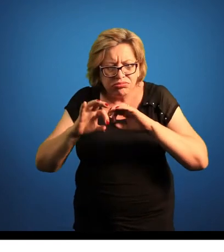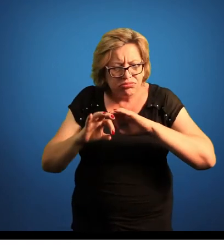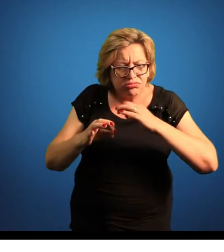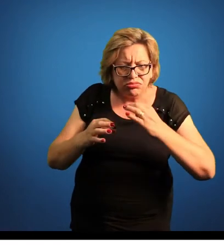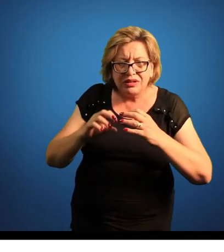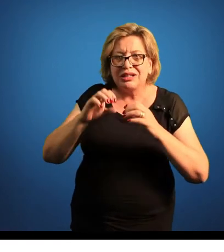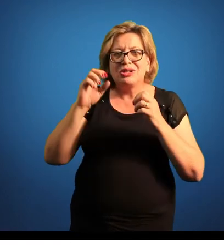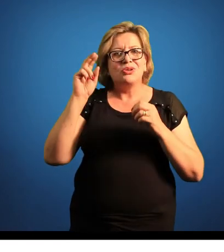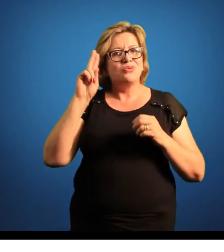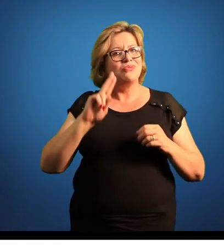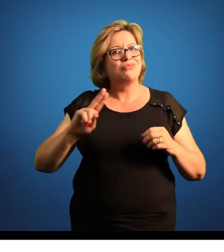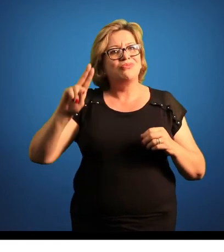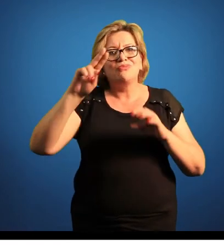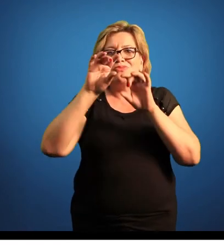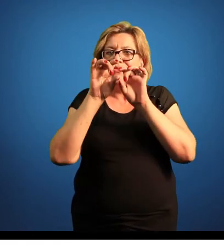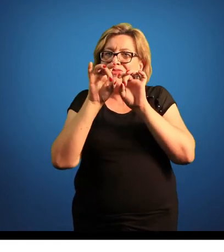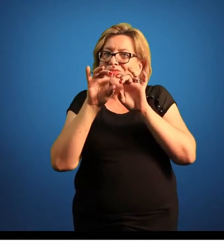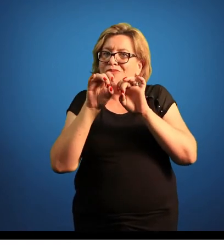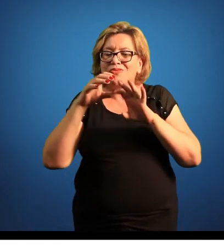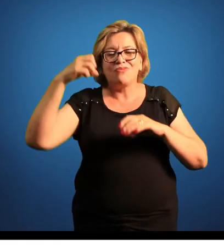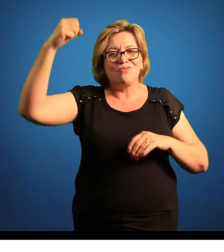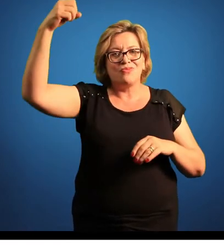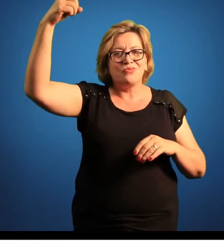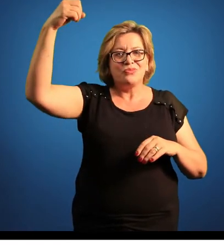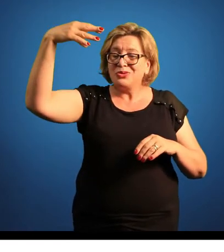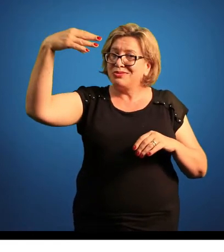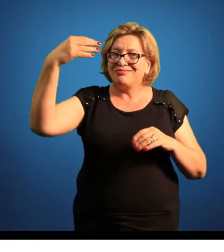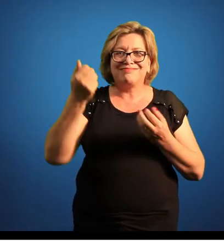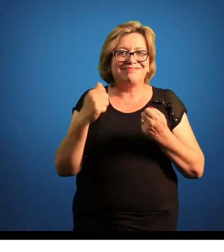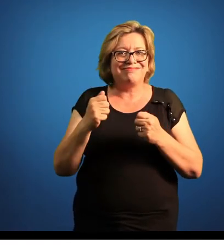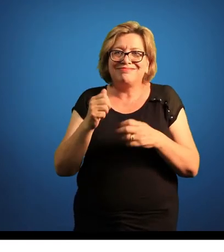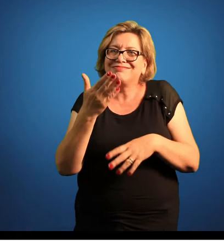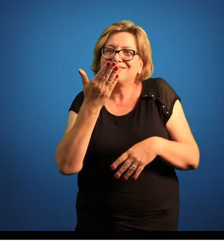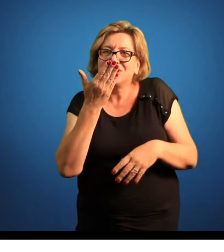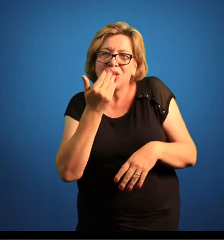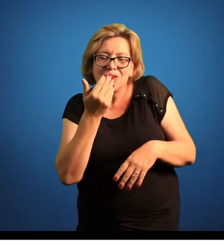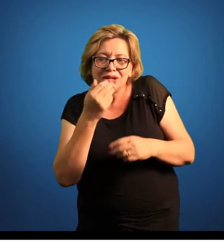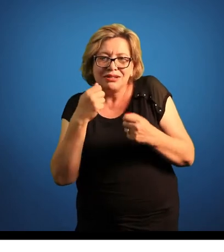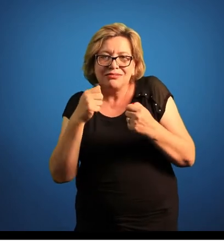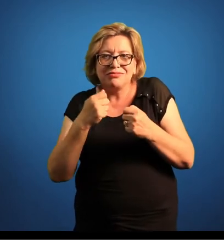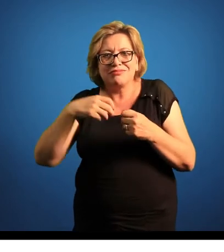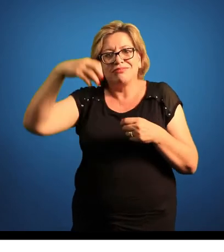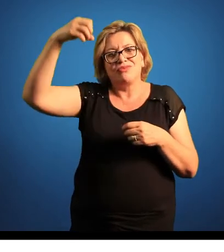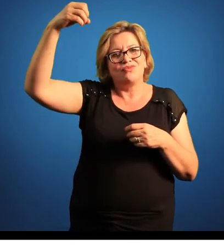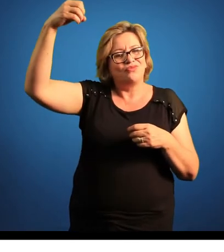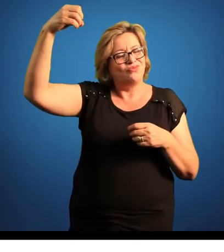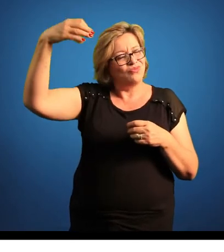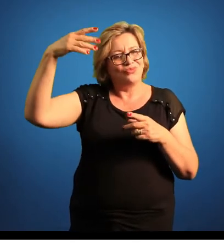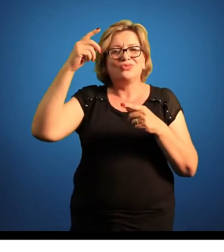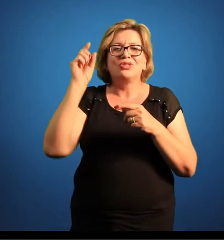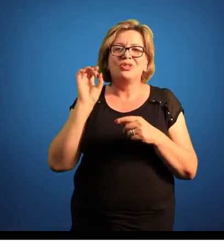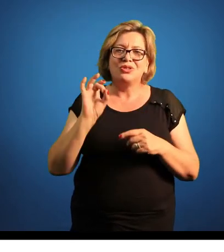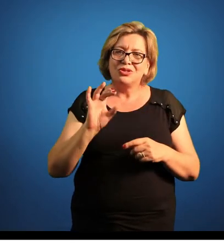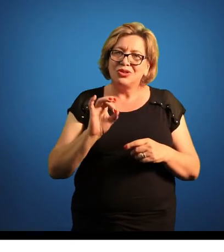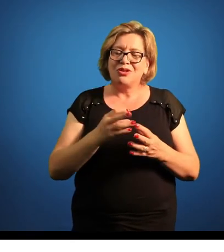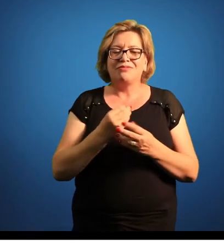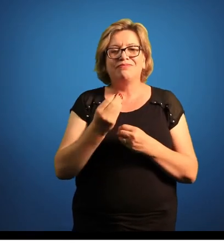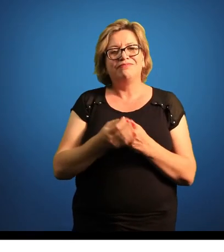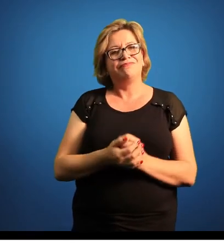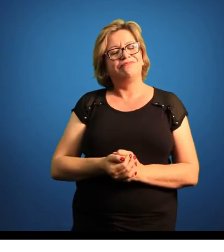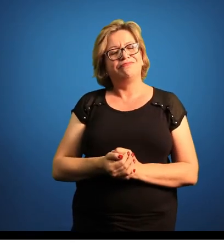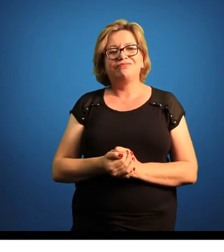vivem só de luz, né? Não se alimentam mais de organismos, elas vivem só da energia produzida pelos seus organismos simbiontes.